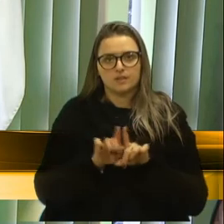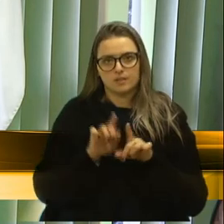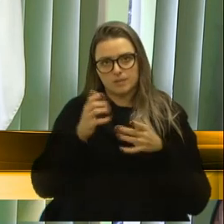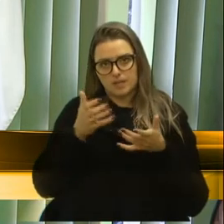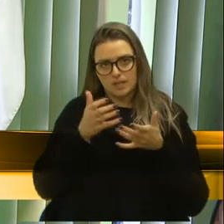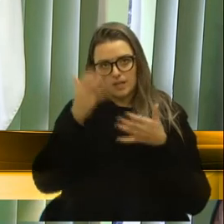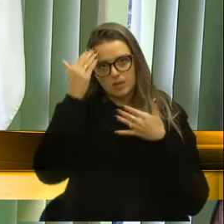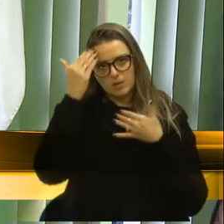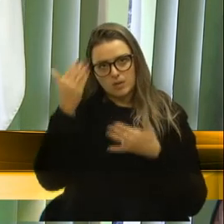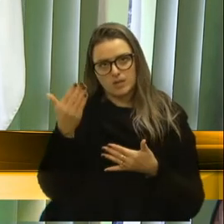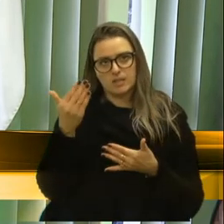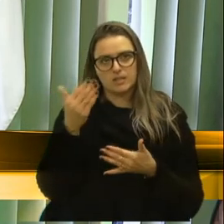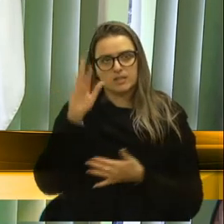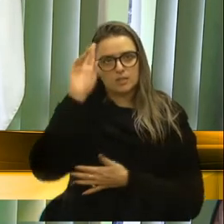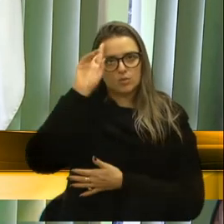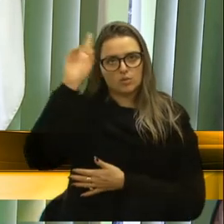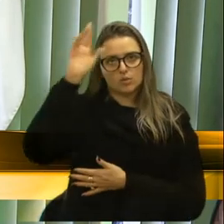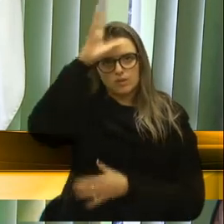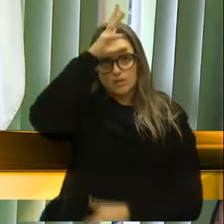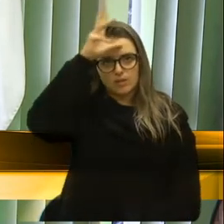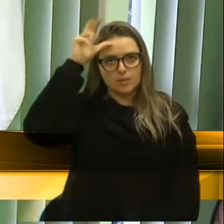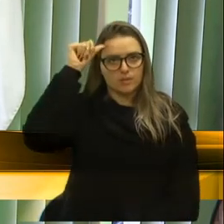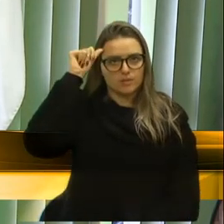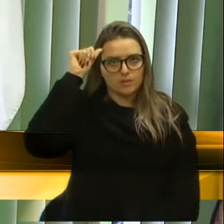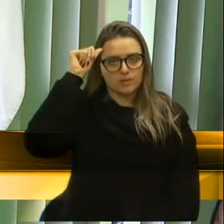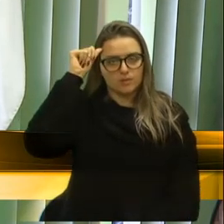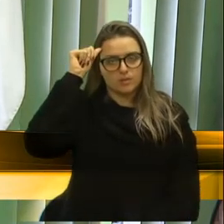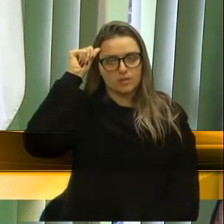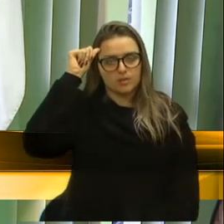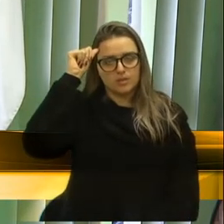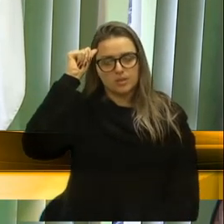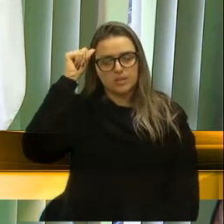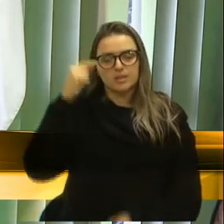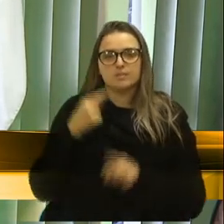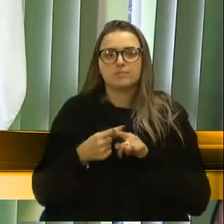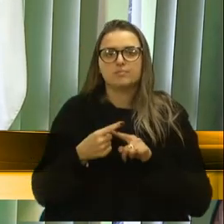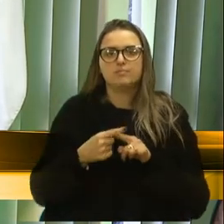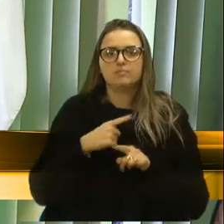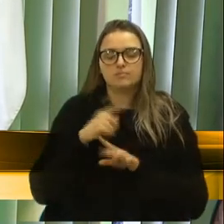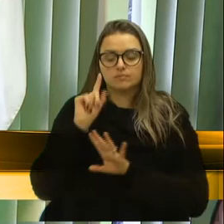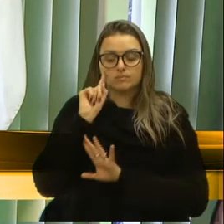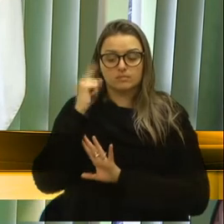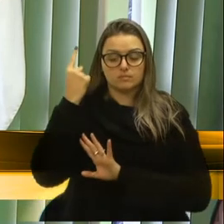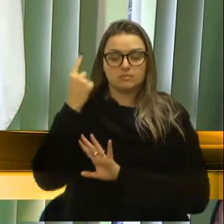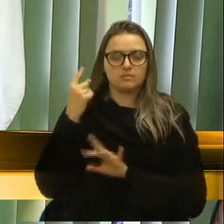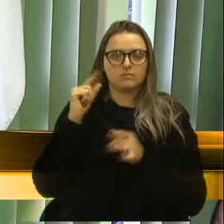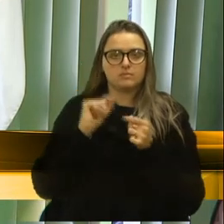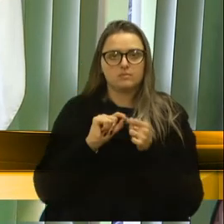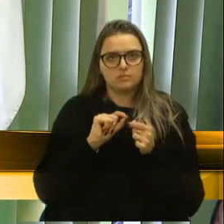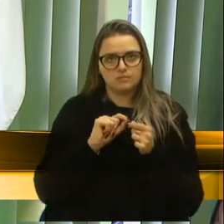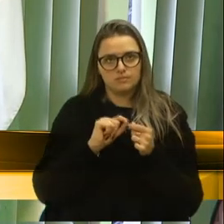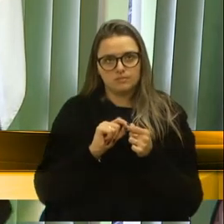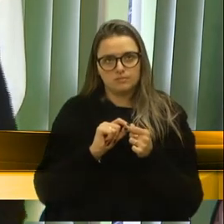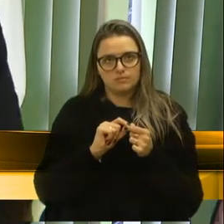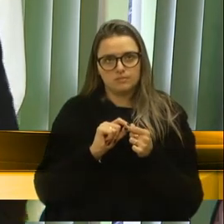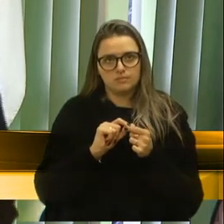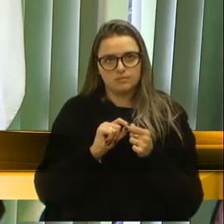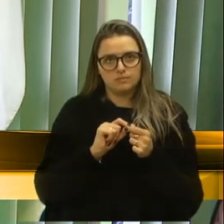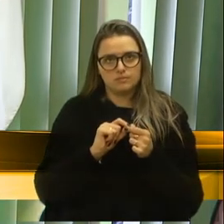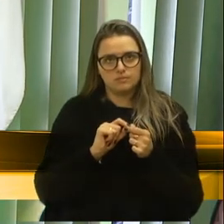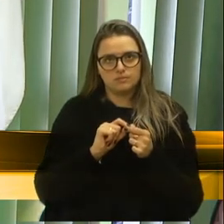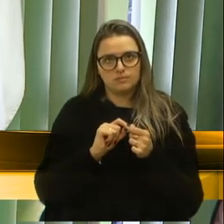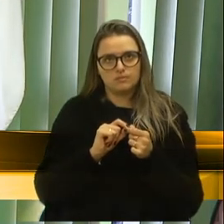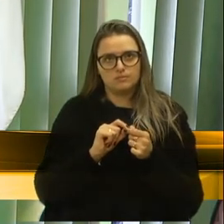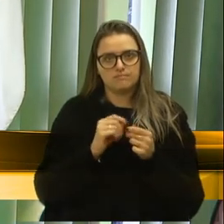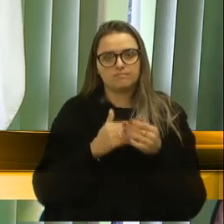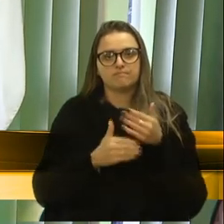ao prefeito municipal por ter essa ideia de fazer essa ação